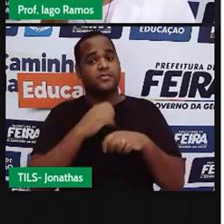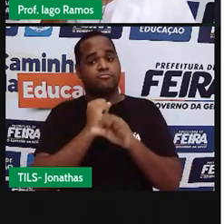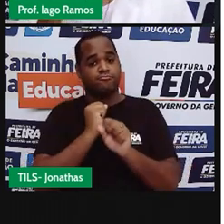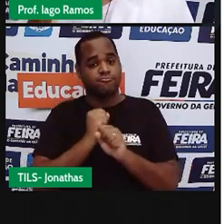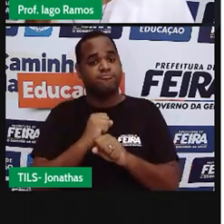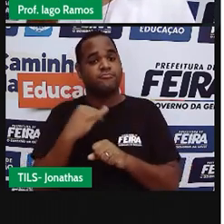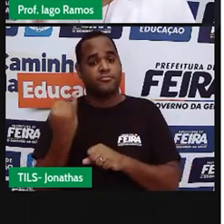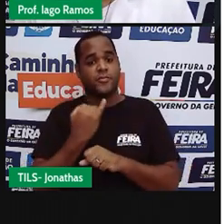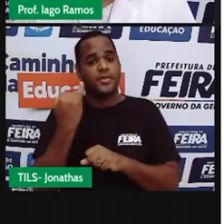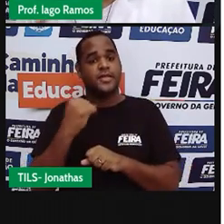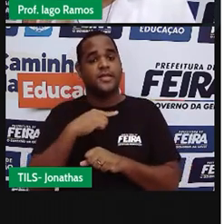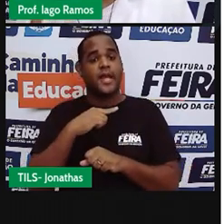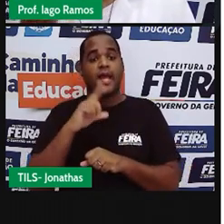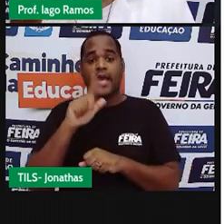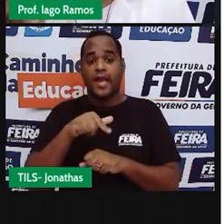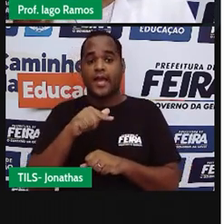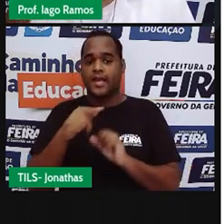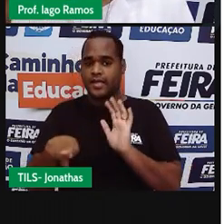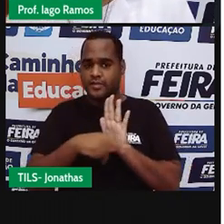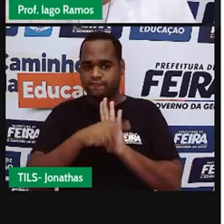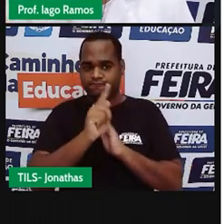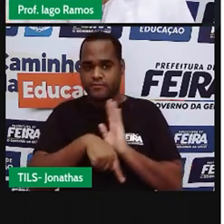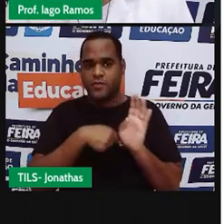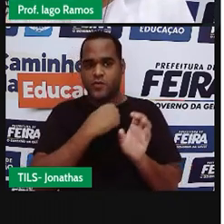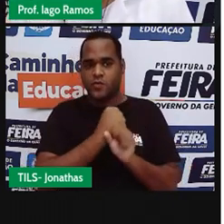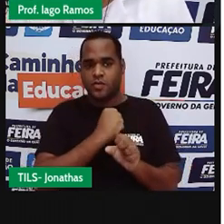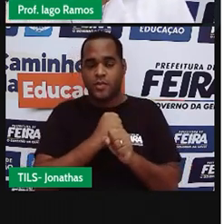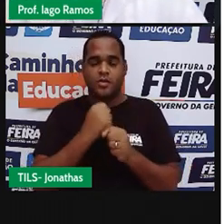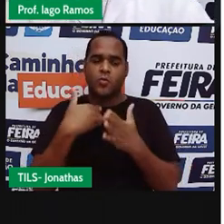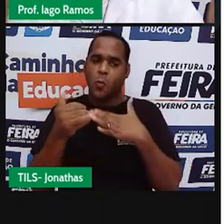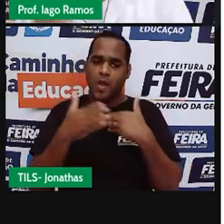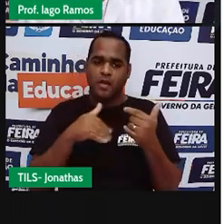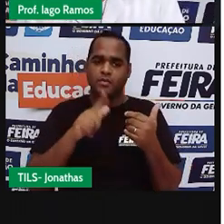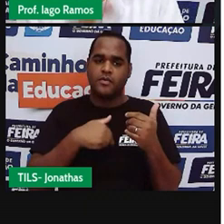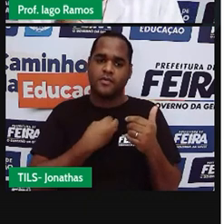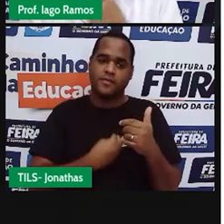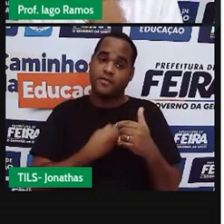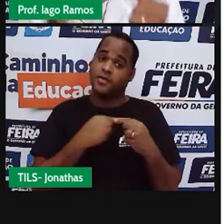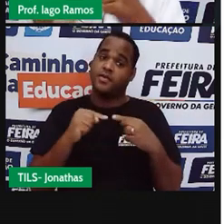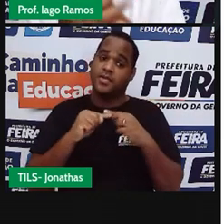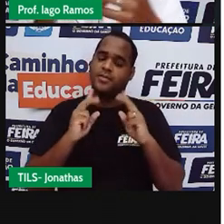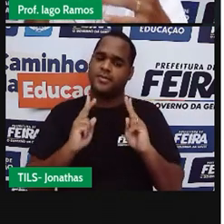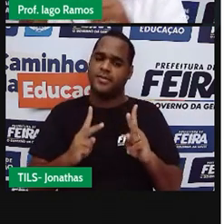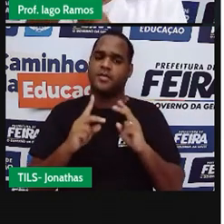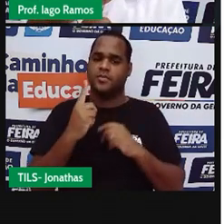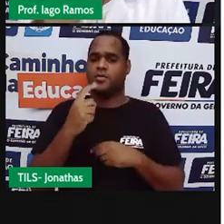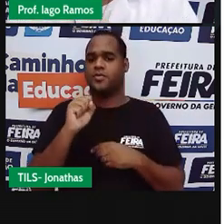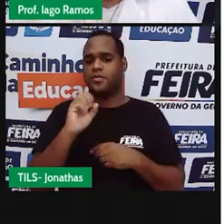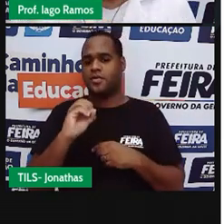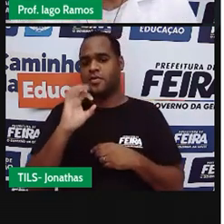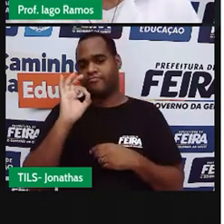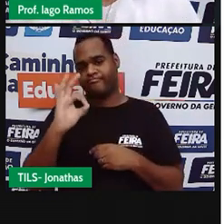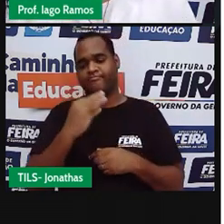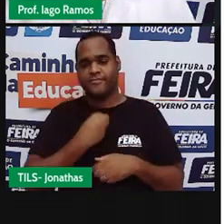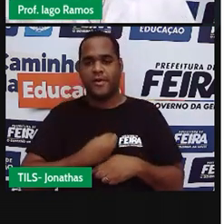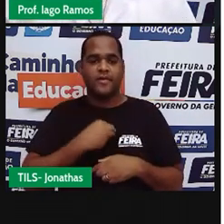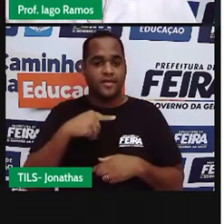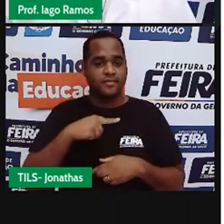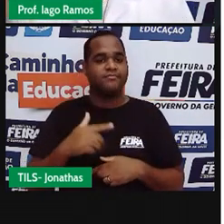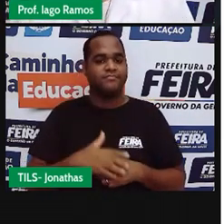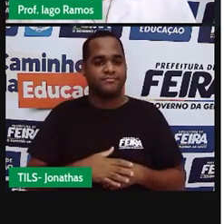e a gente viu que essa soma desses ângulos internos em qualquer triângulo é sempre 180 graus. Tá bom?